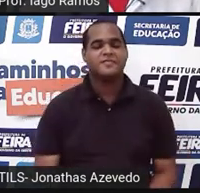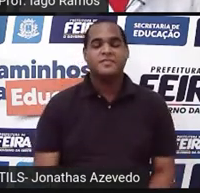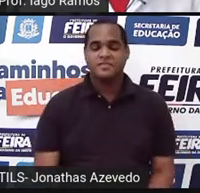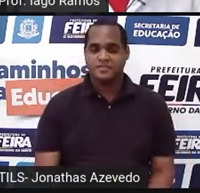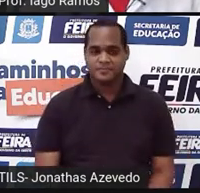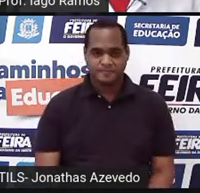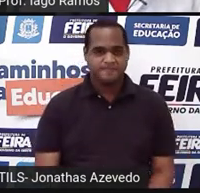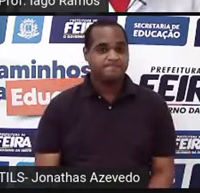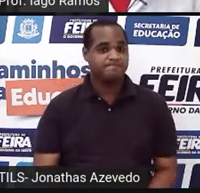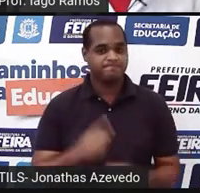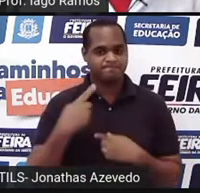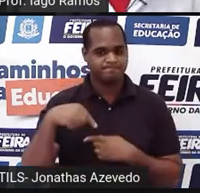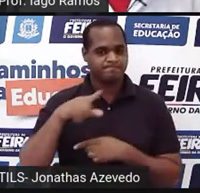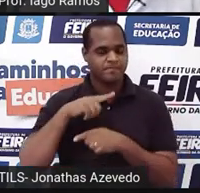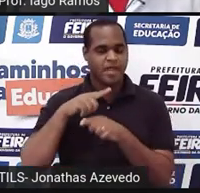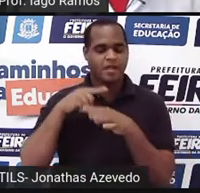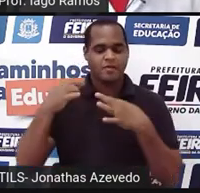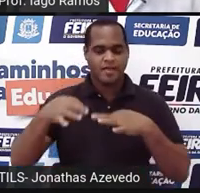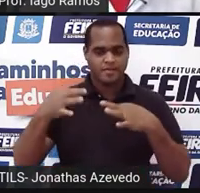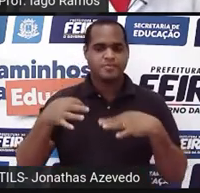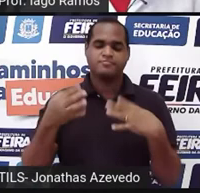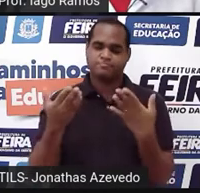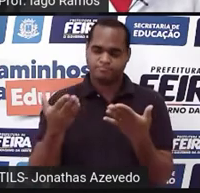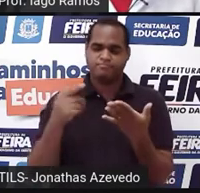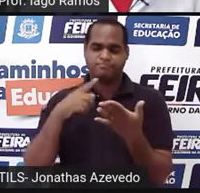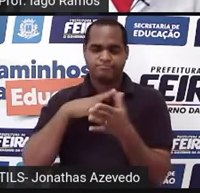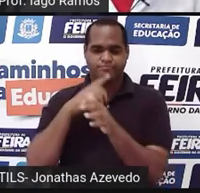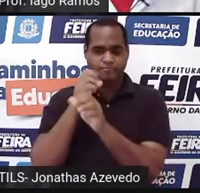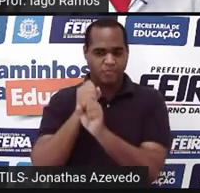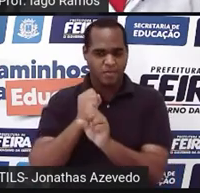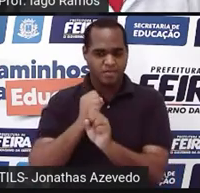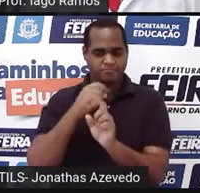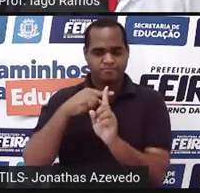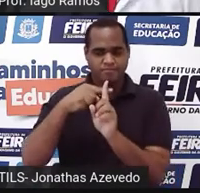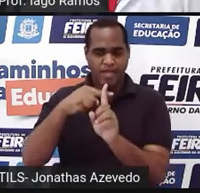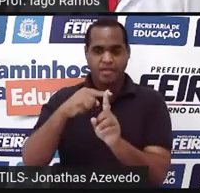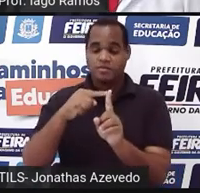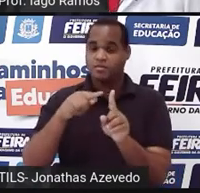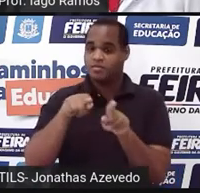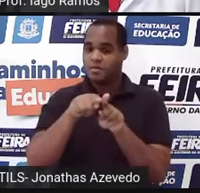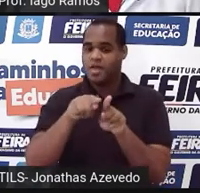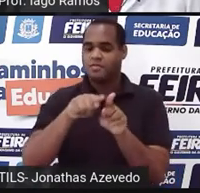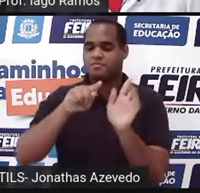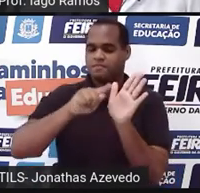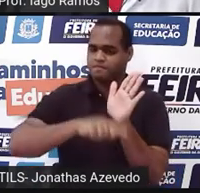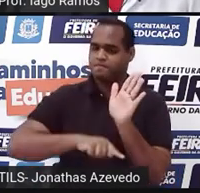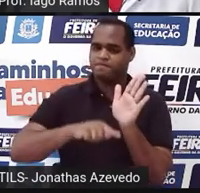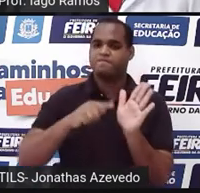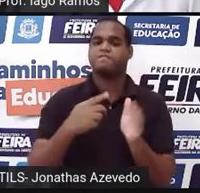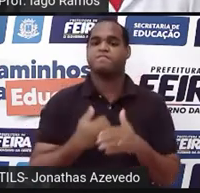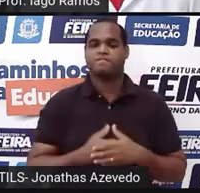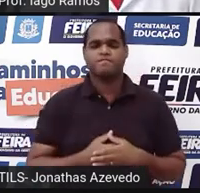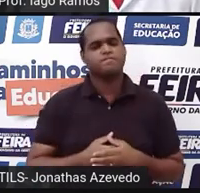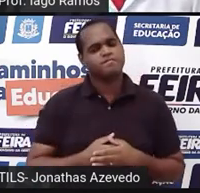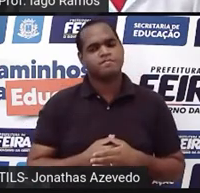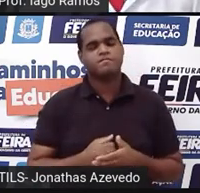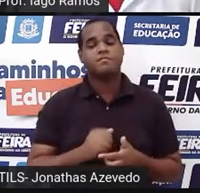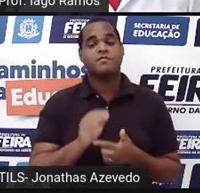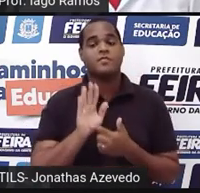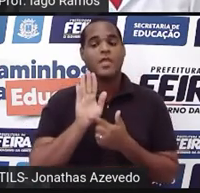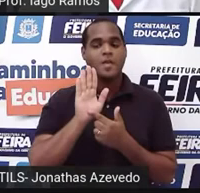a gente fez aqui um testezinho, né, com a conta de adição e a de subtração, né? Mas,